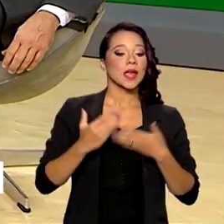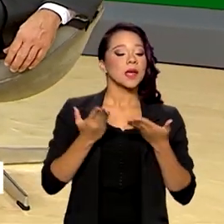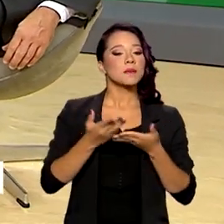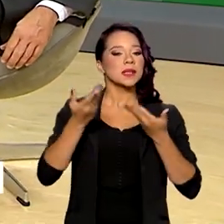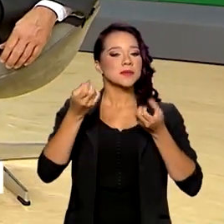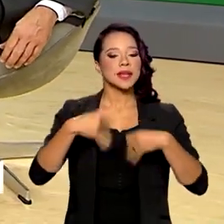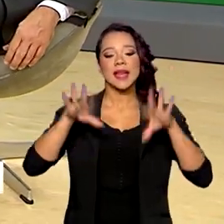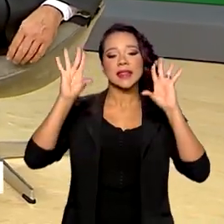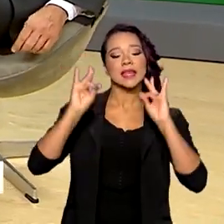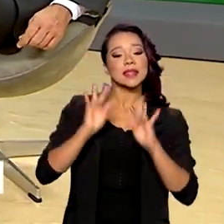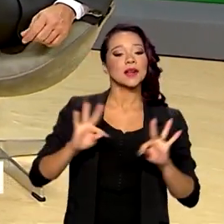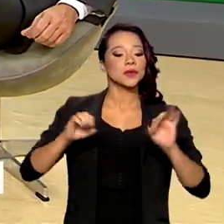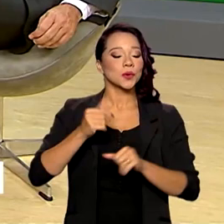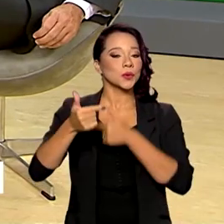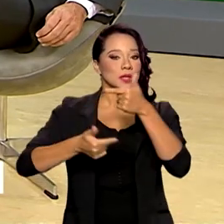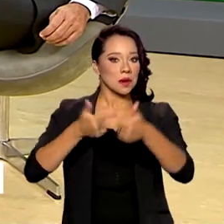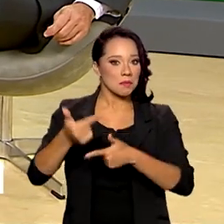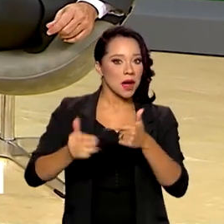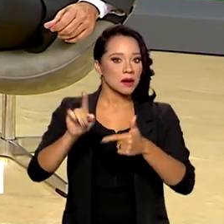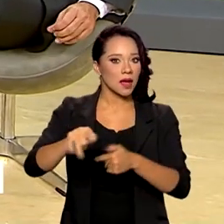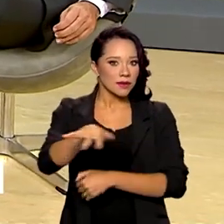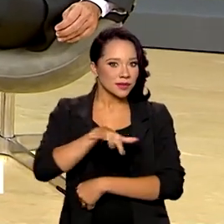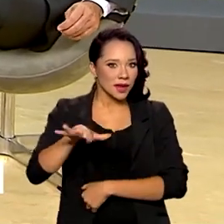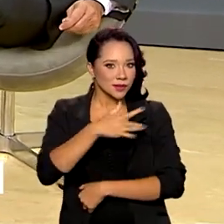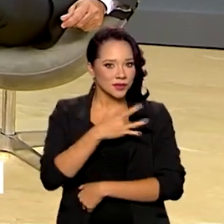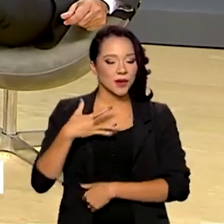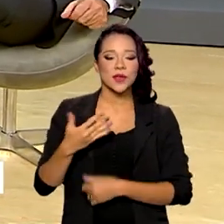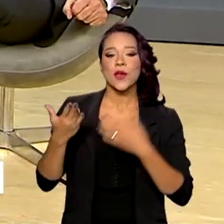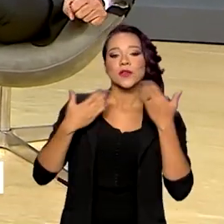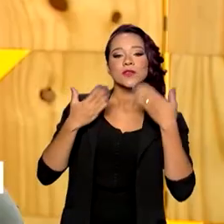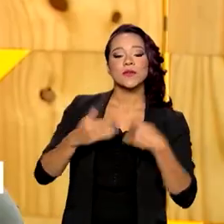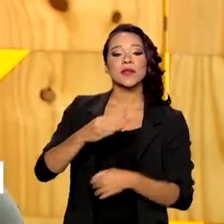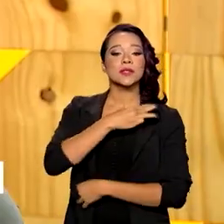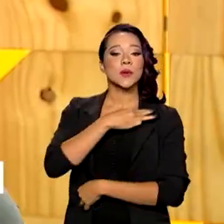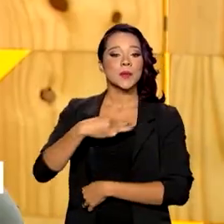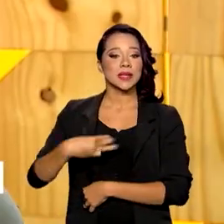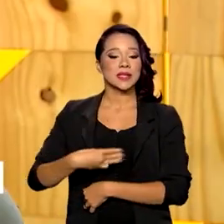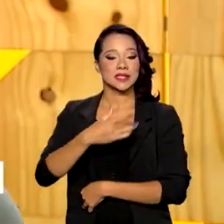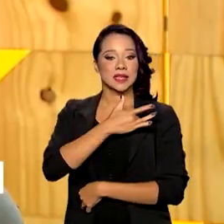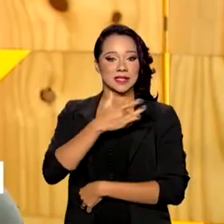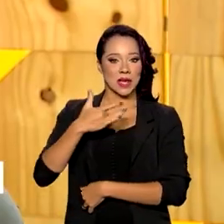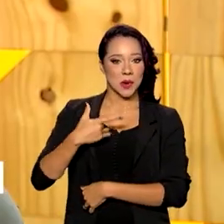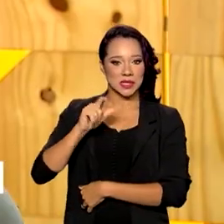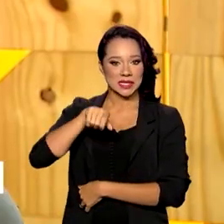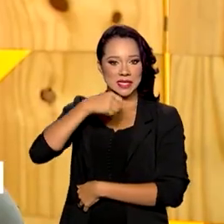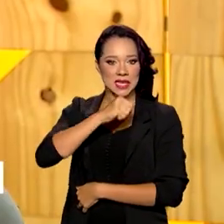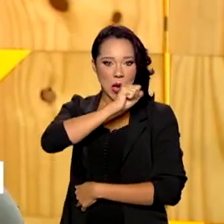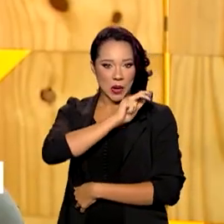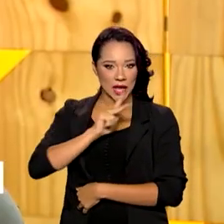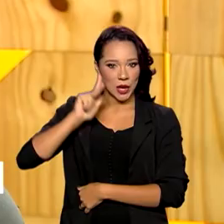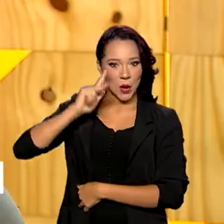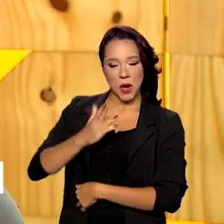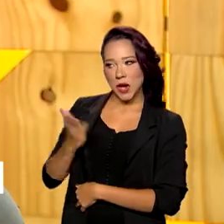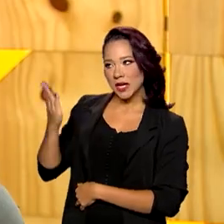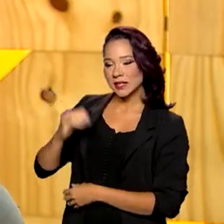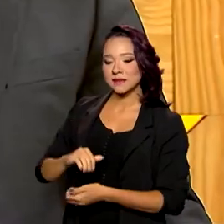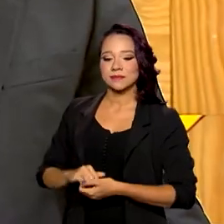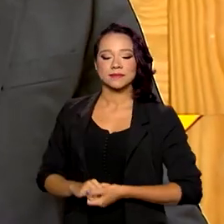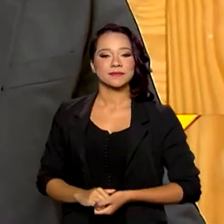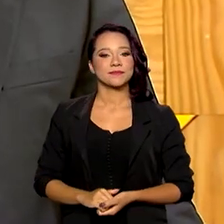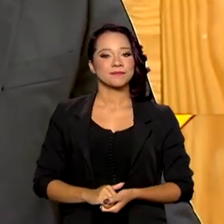nos detalhar todo o trabalho que envolve esta área, conversamos com o ministro da saúde, de Marcelo Queiroga.